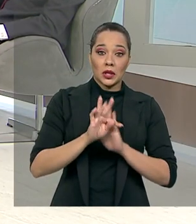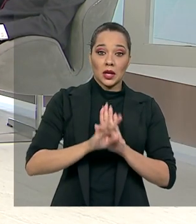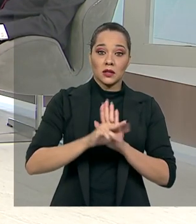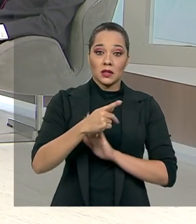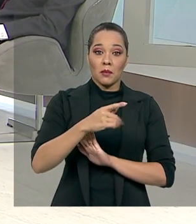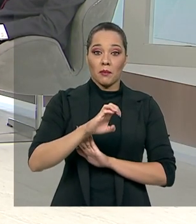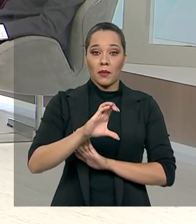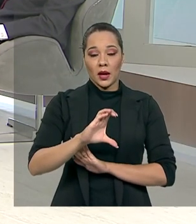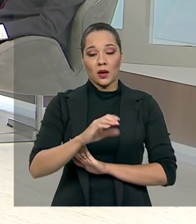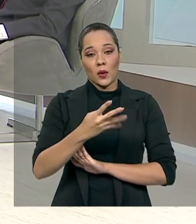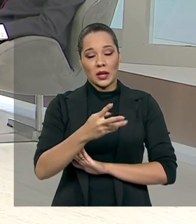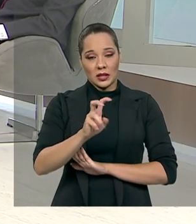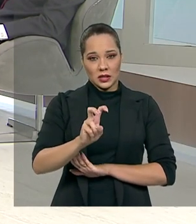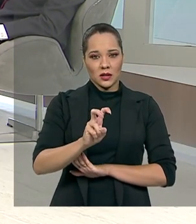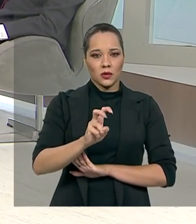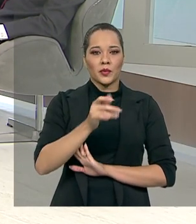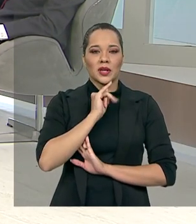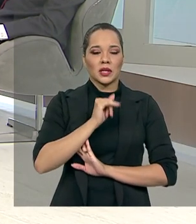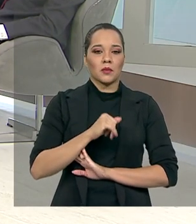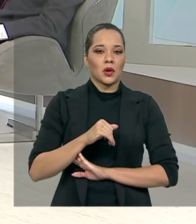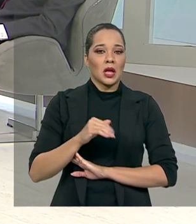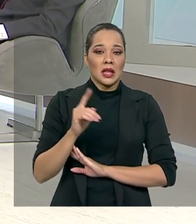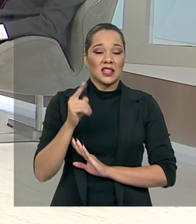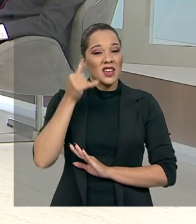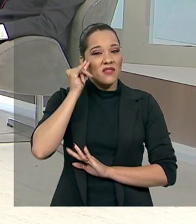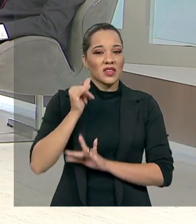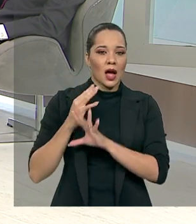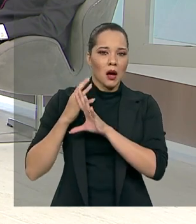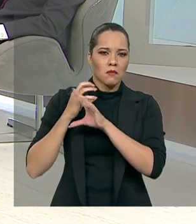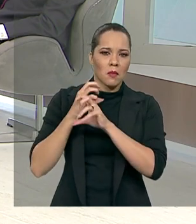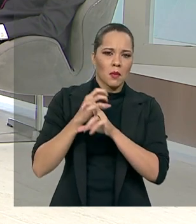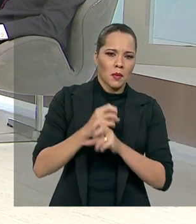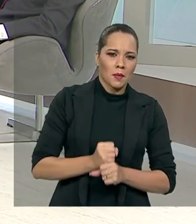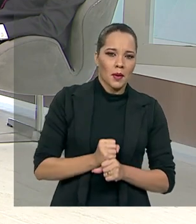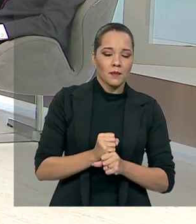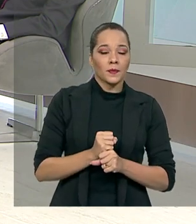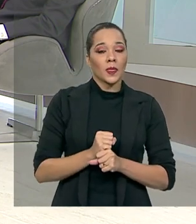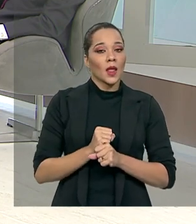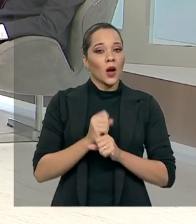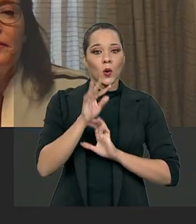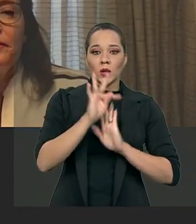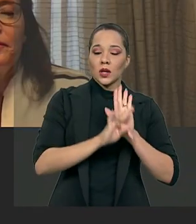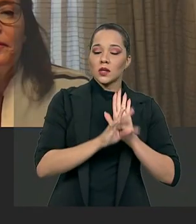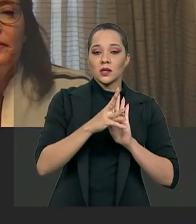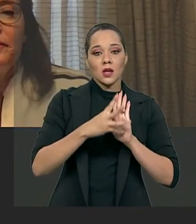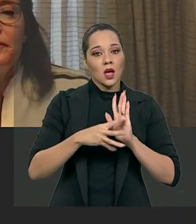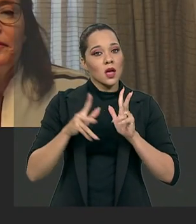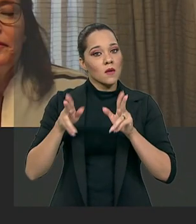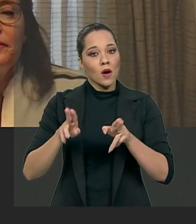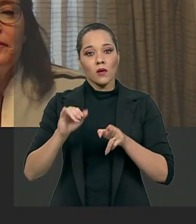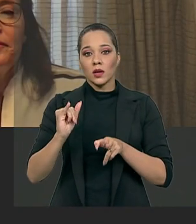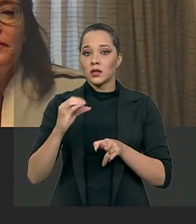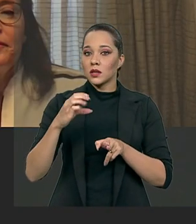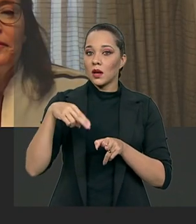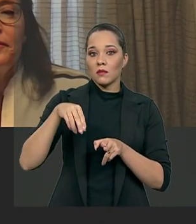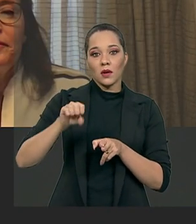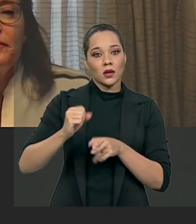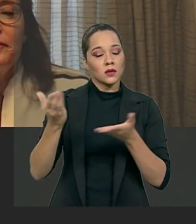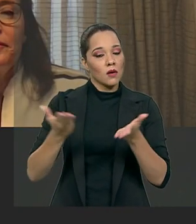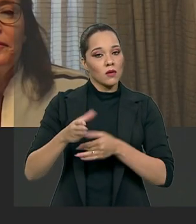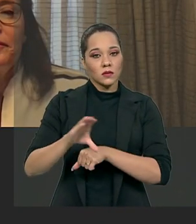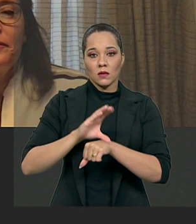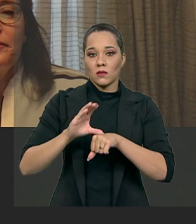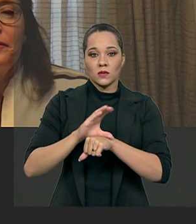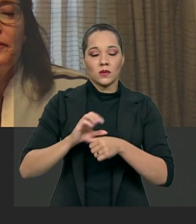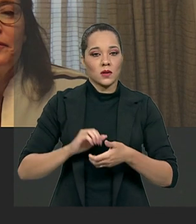45, na questão, por exemplo, da não cumulatividade, o texto é idêntico ao do ICMS hoje na Constituição,